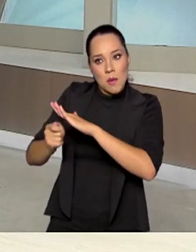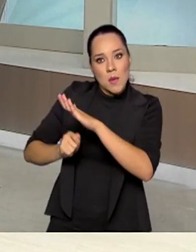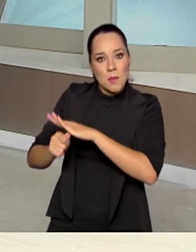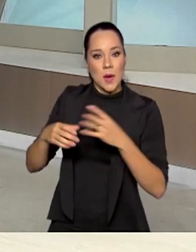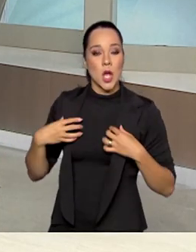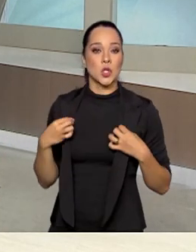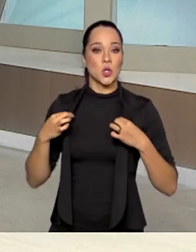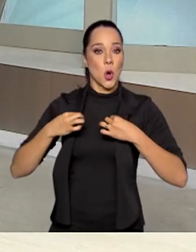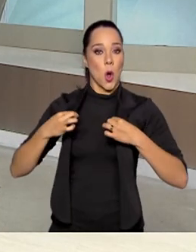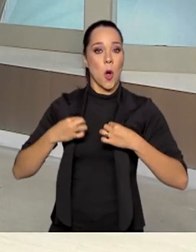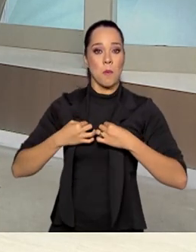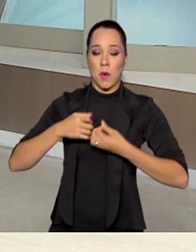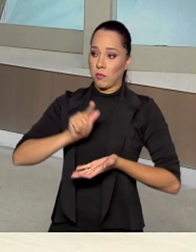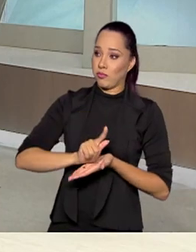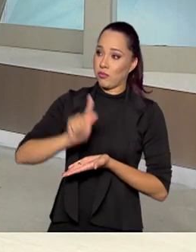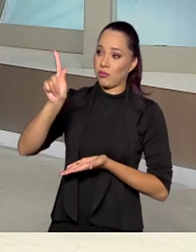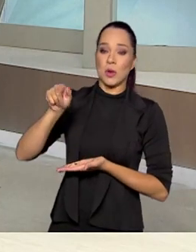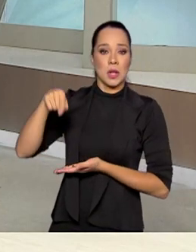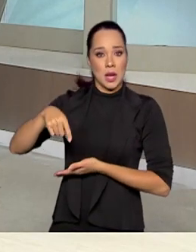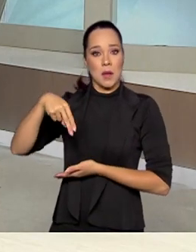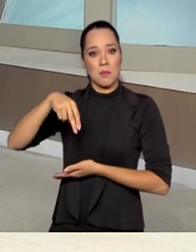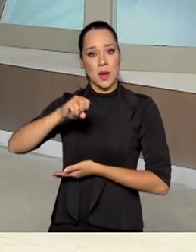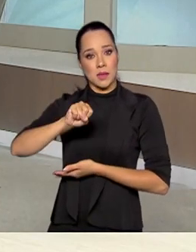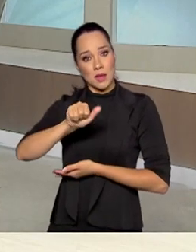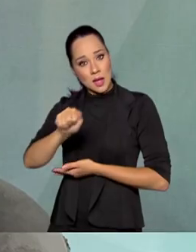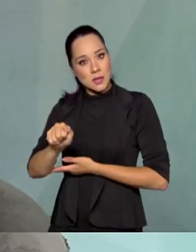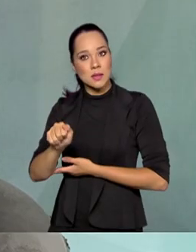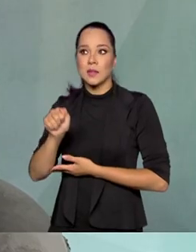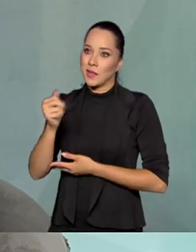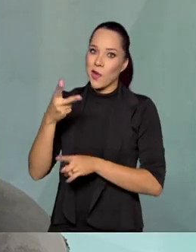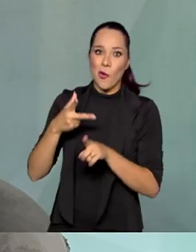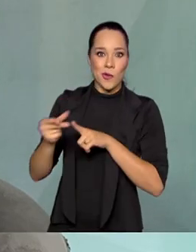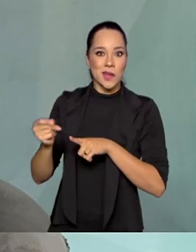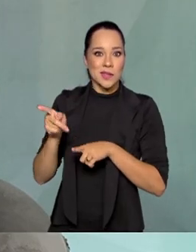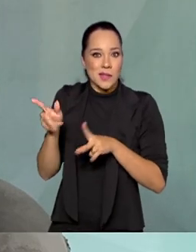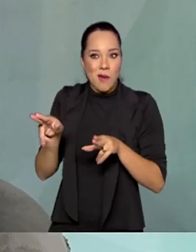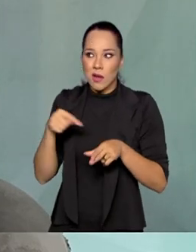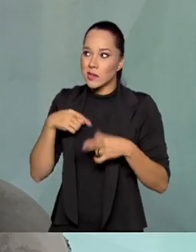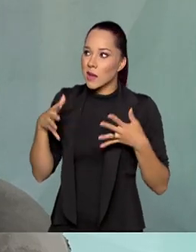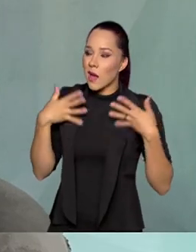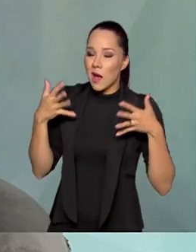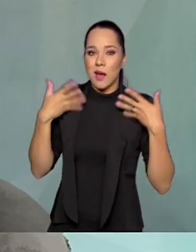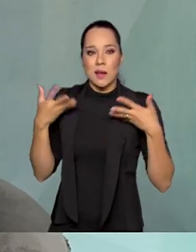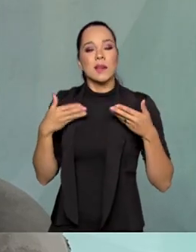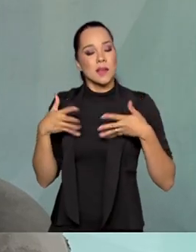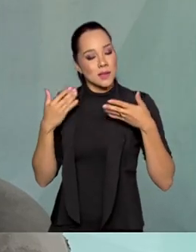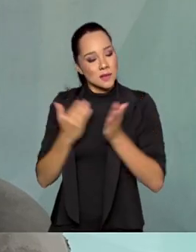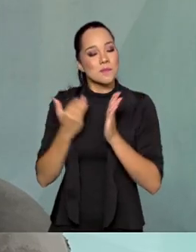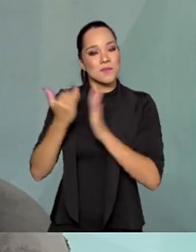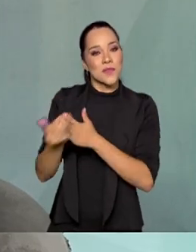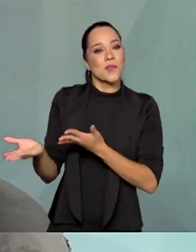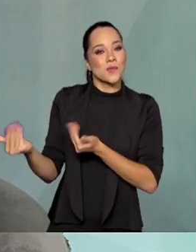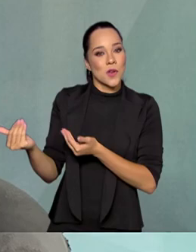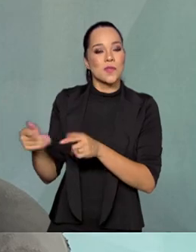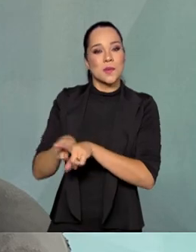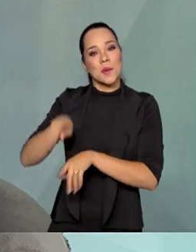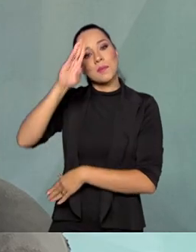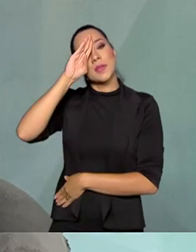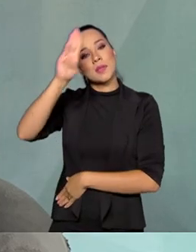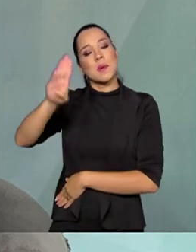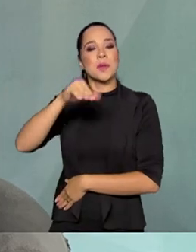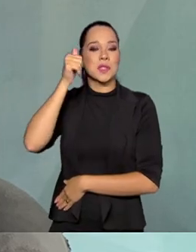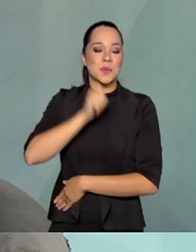trajes espaciais para a NASA. Então, são conquistas como essas que nos animam e eu espero que animem bastante os nossos jovens, especialmente